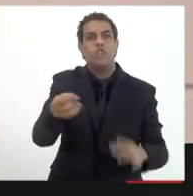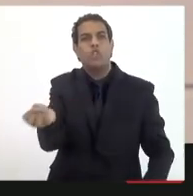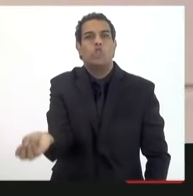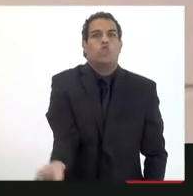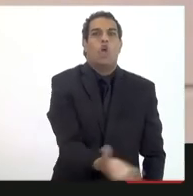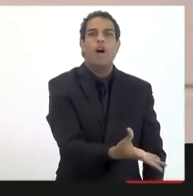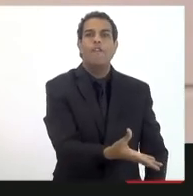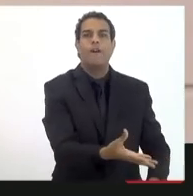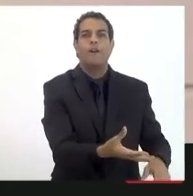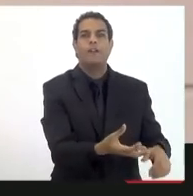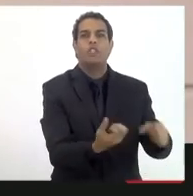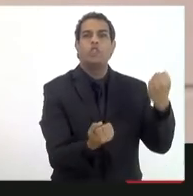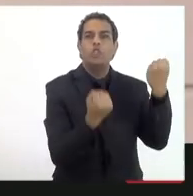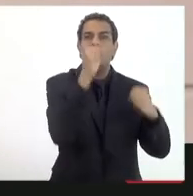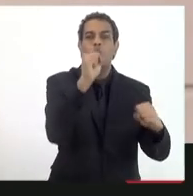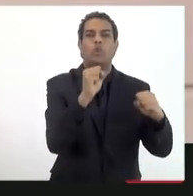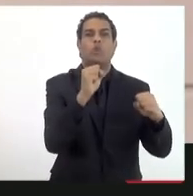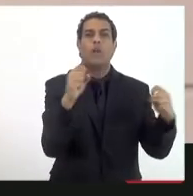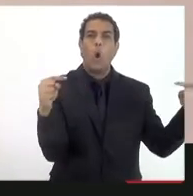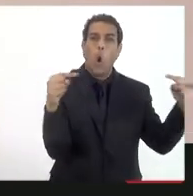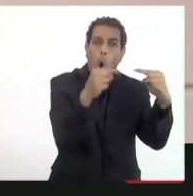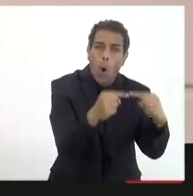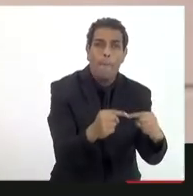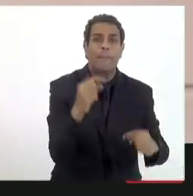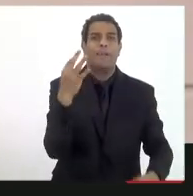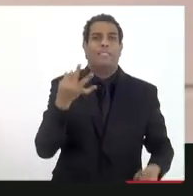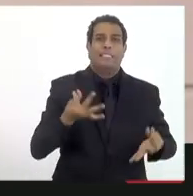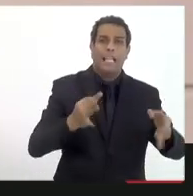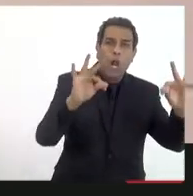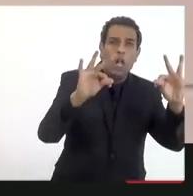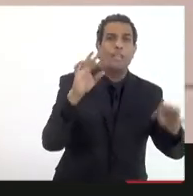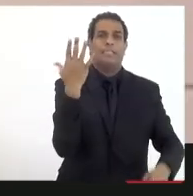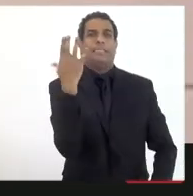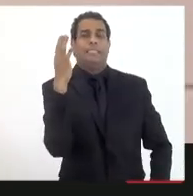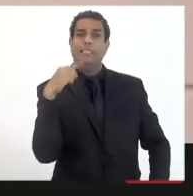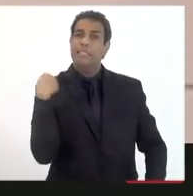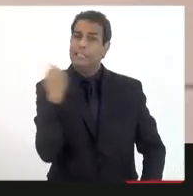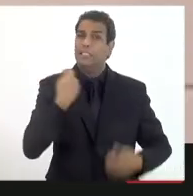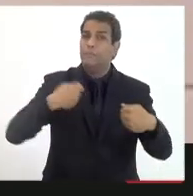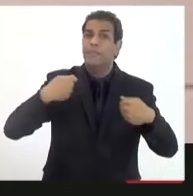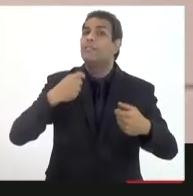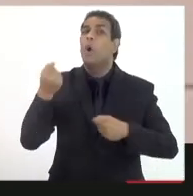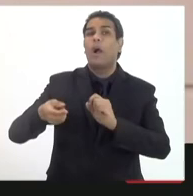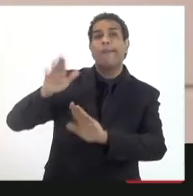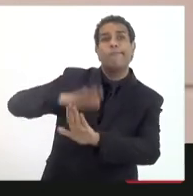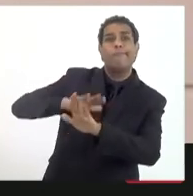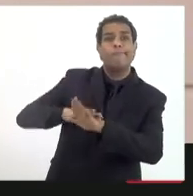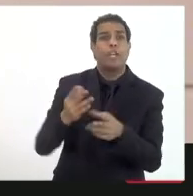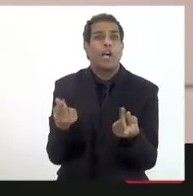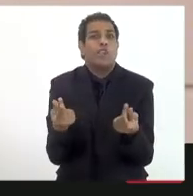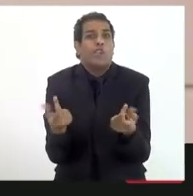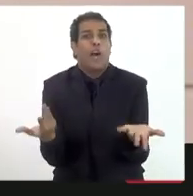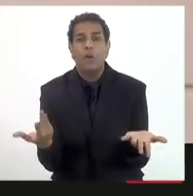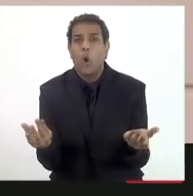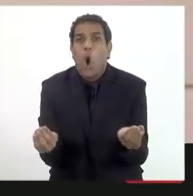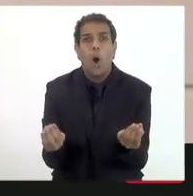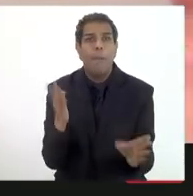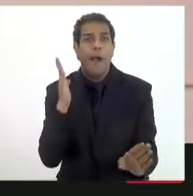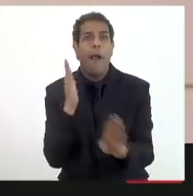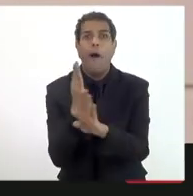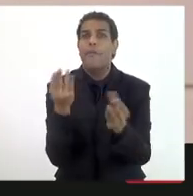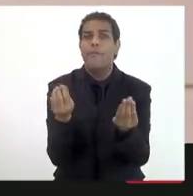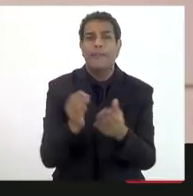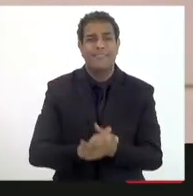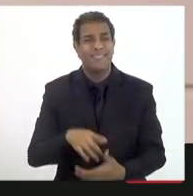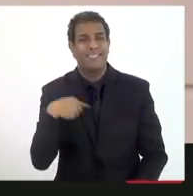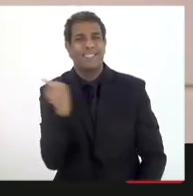intensiva em ciência e tecnologia e para que isso aconteça é preciso de dinheiro é preciso ter recurso para isso e se nós